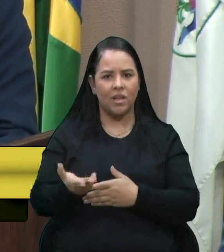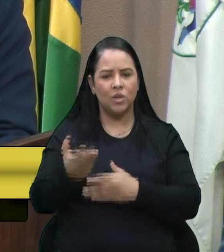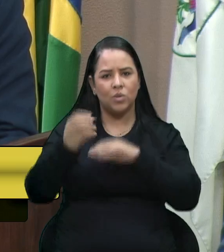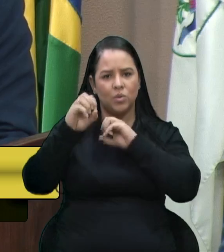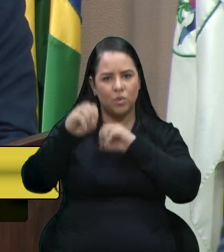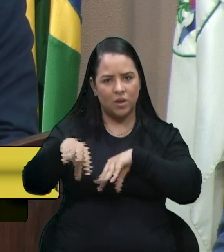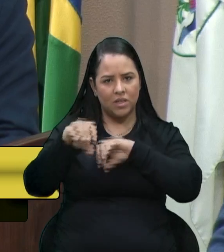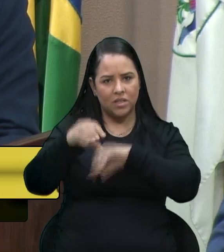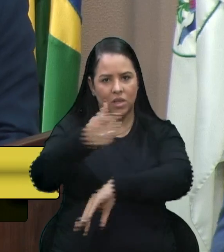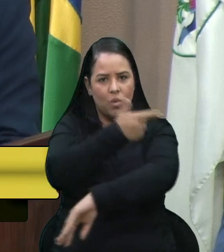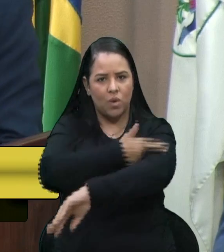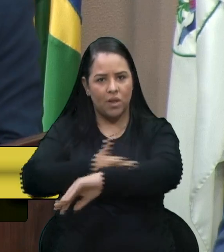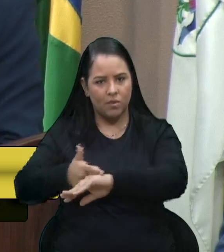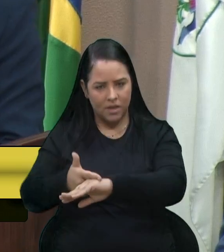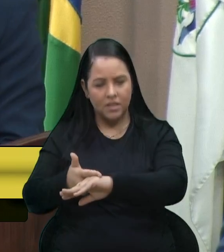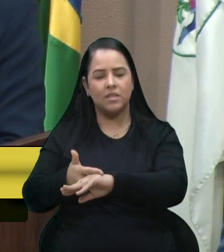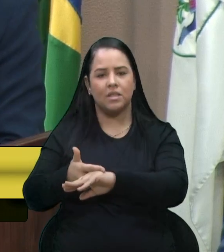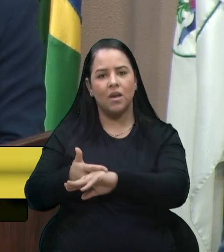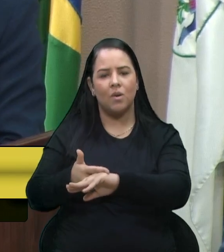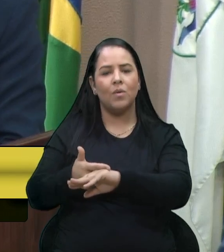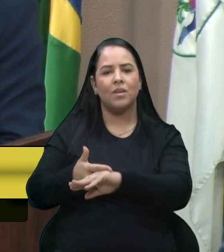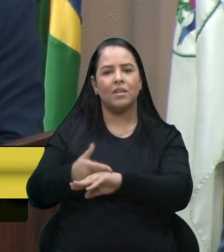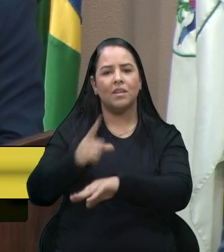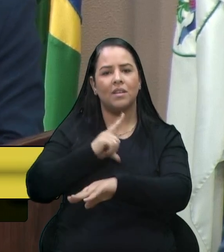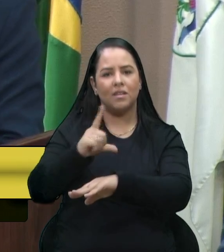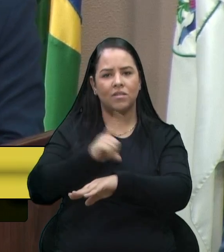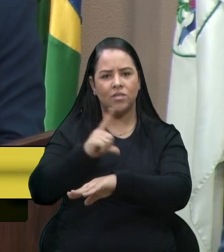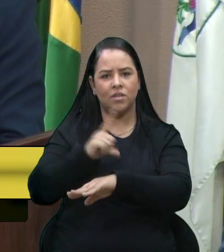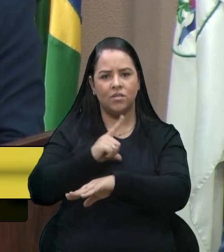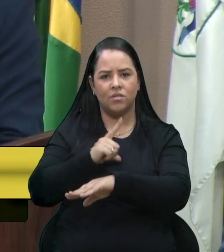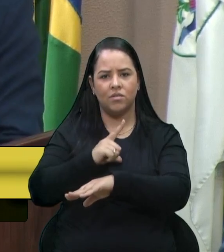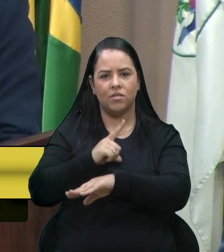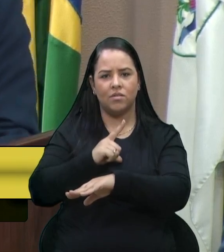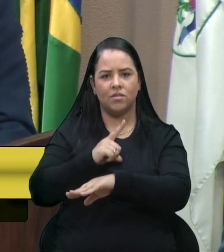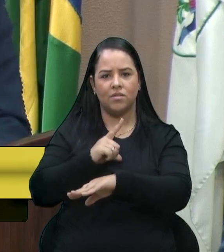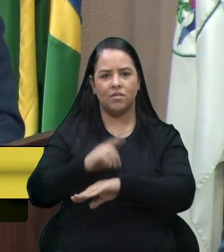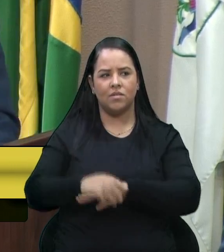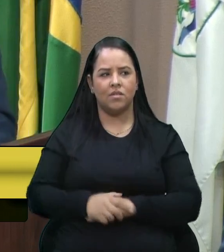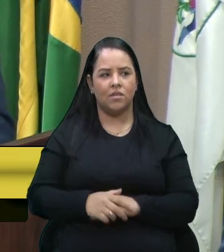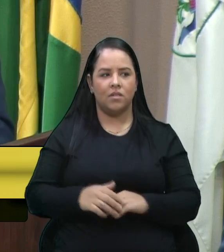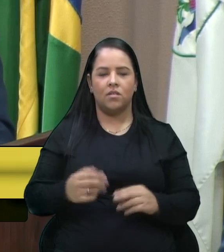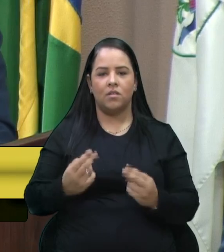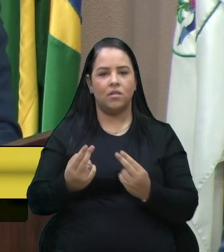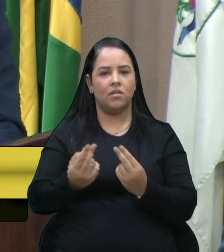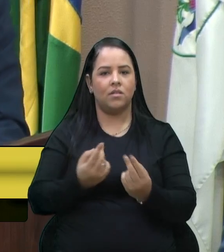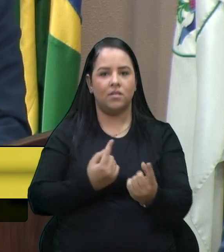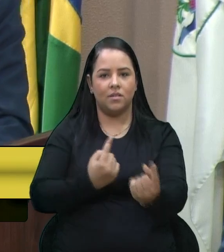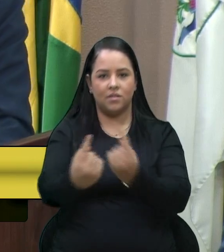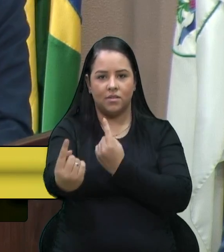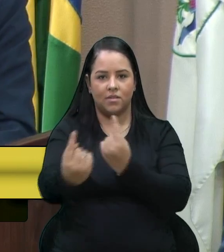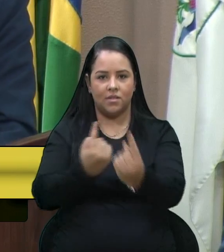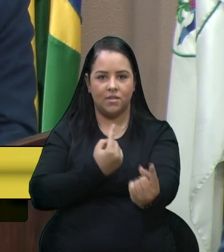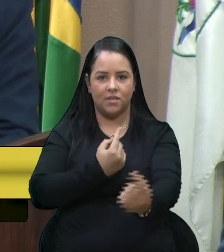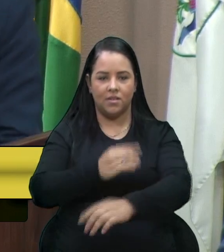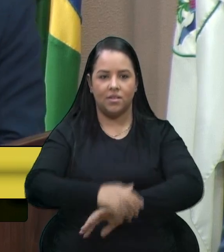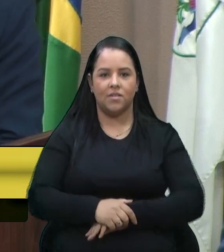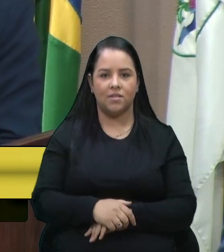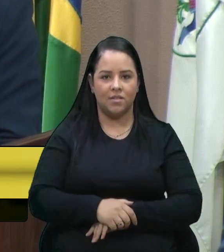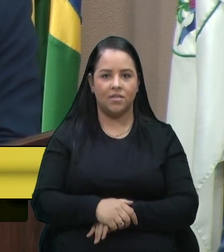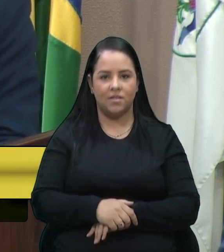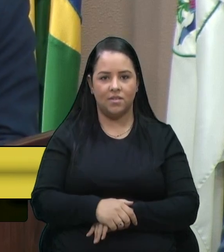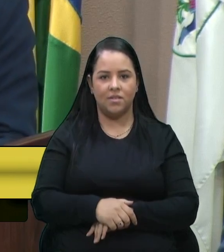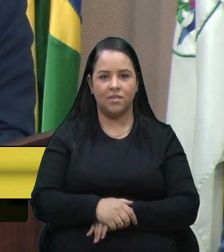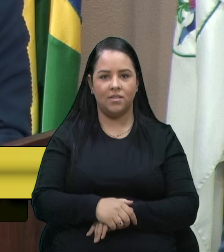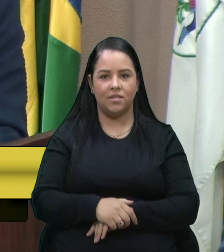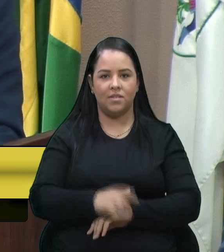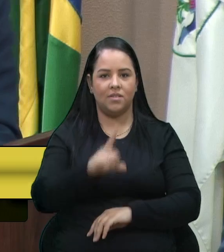no trânsito. Então, está ali essa analisação, mas a população também tem que contribuir com a sua parte. No Código de